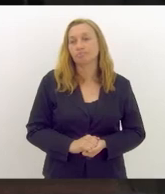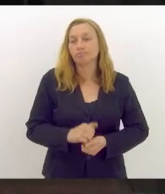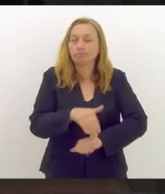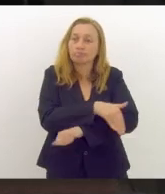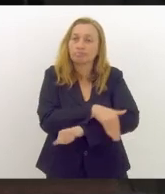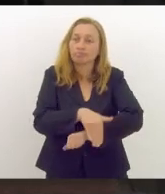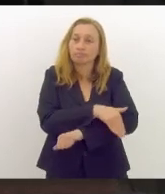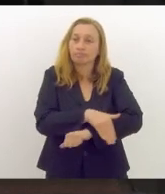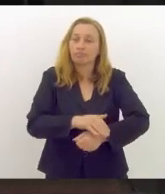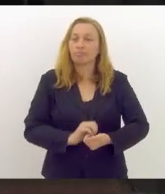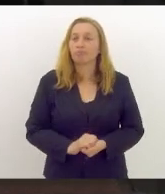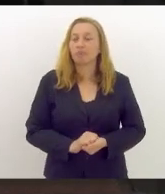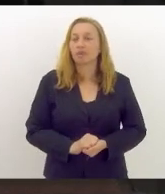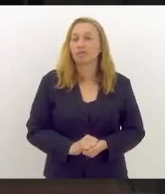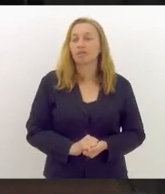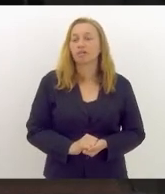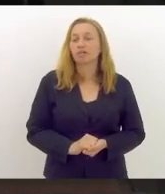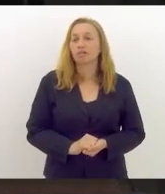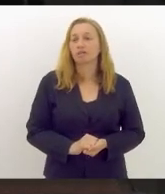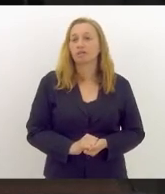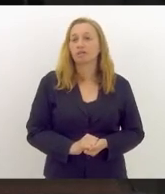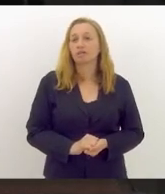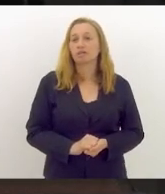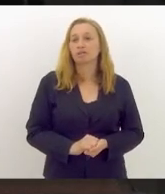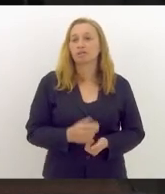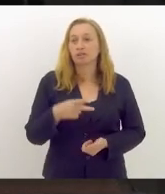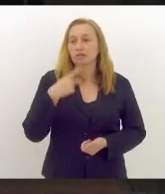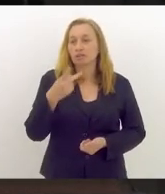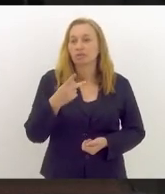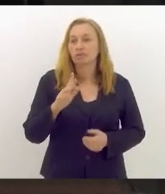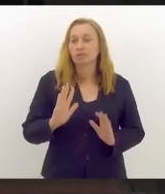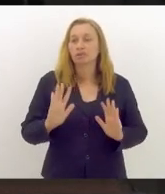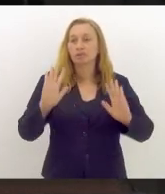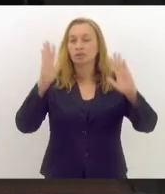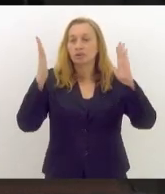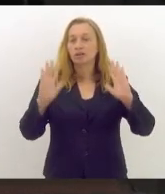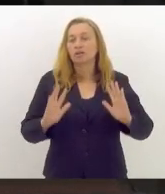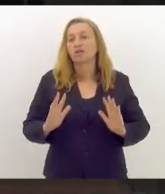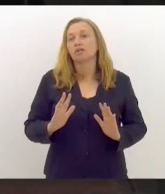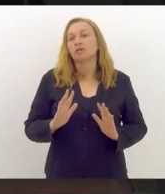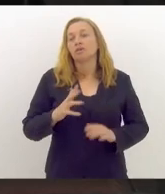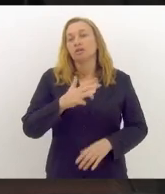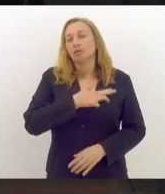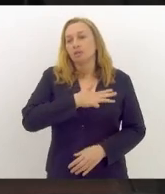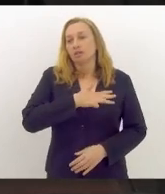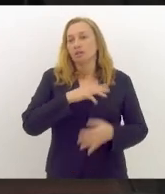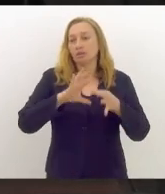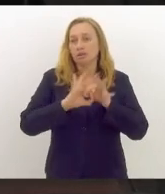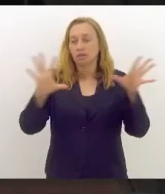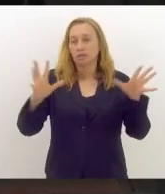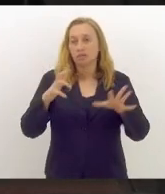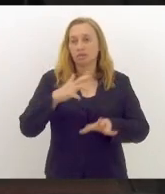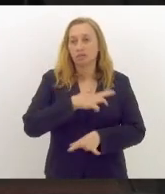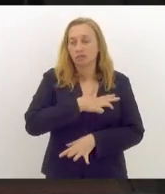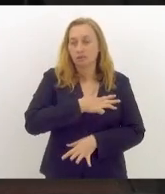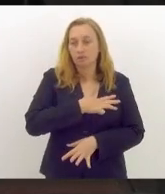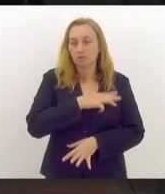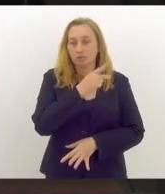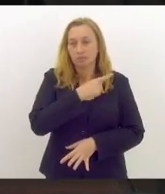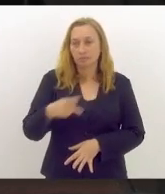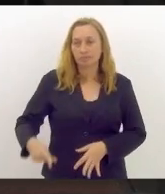rua, ou nas ruas e nas redes, dizendo Lula livre, Lula inocente e Lula presidente.